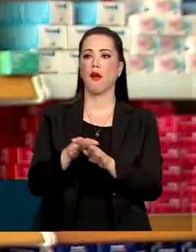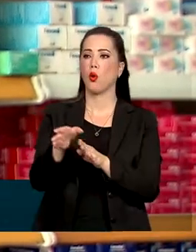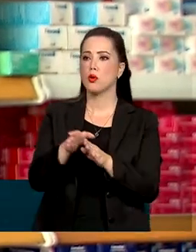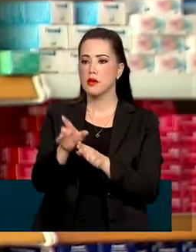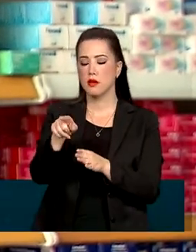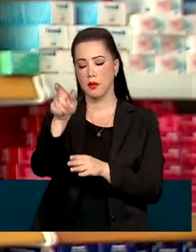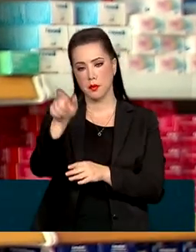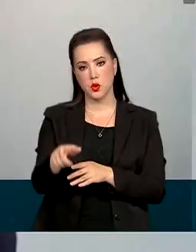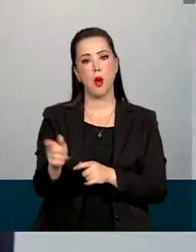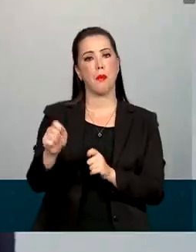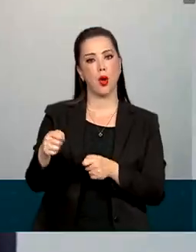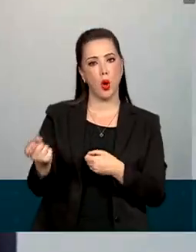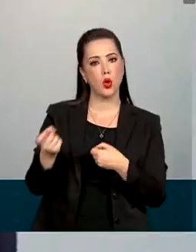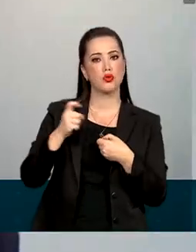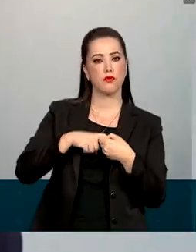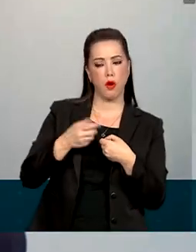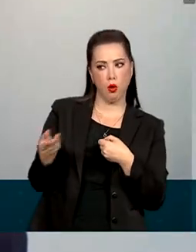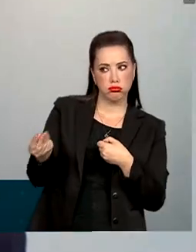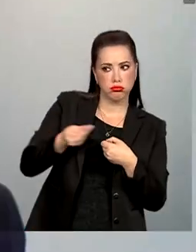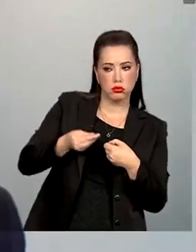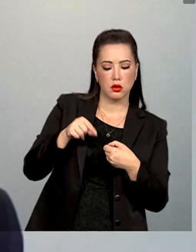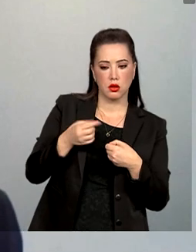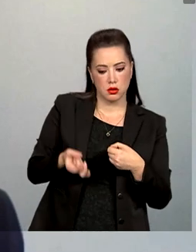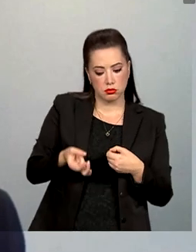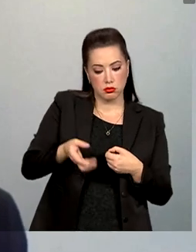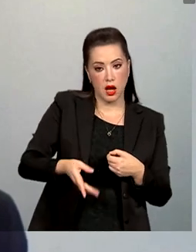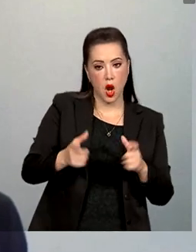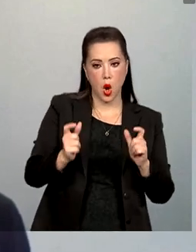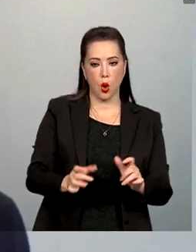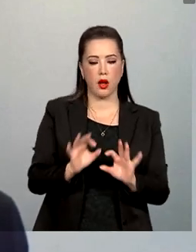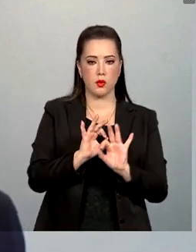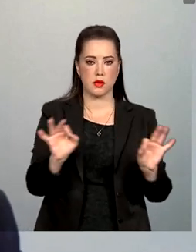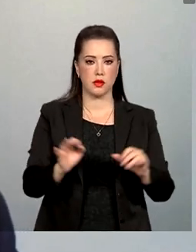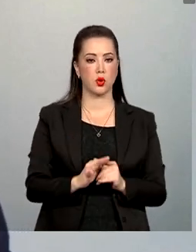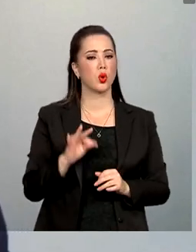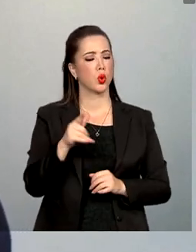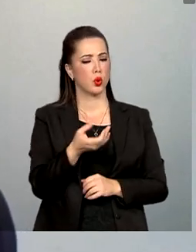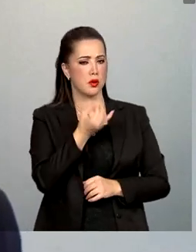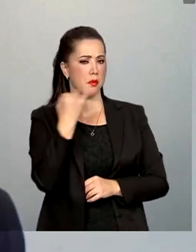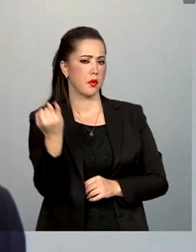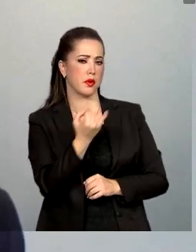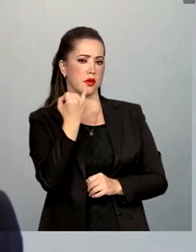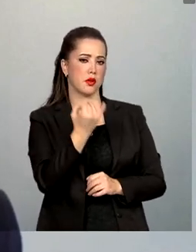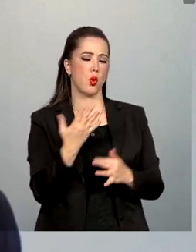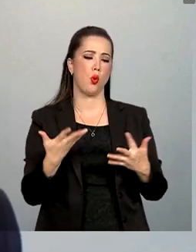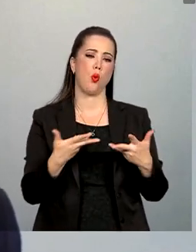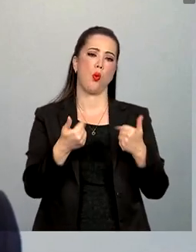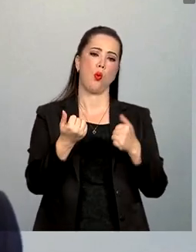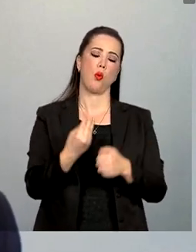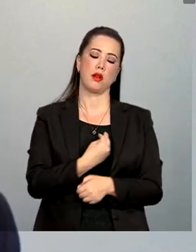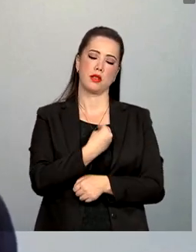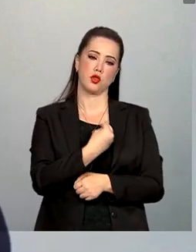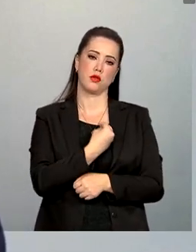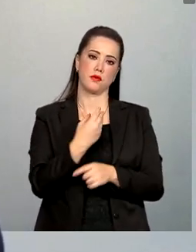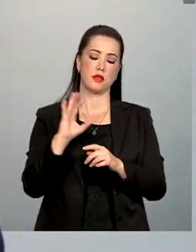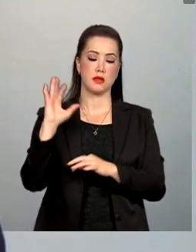vencidos para deixar com a gente. Cada um fazendo a sua parte, todos ganham, em termos de saúde, qualidade ambiental e qualidade de vida.